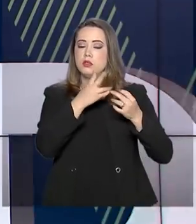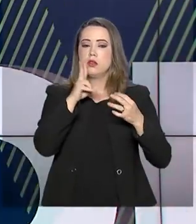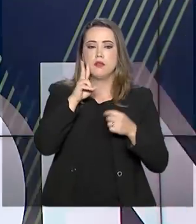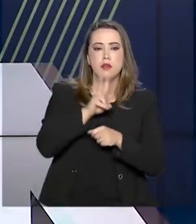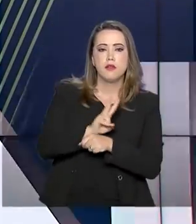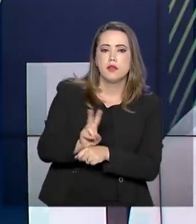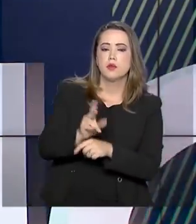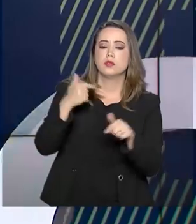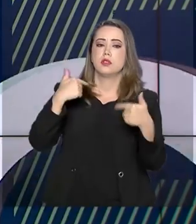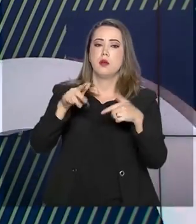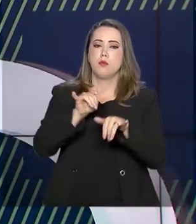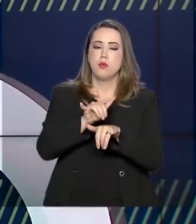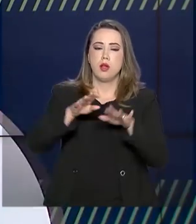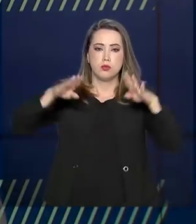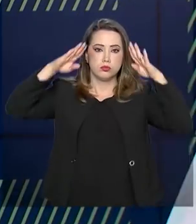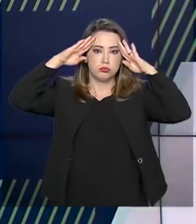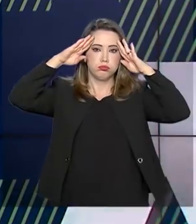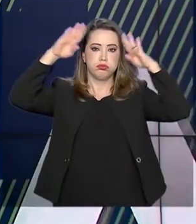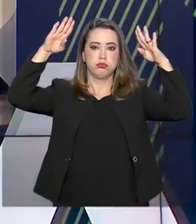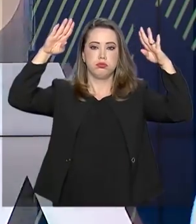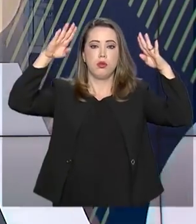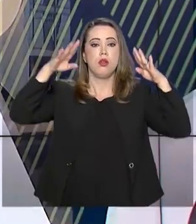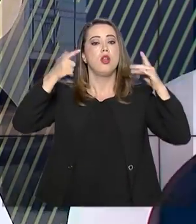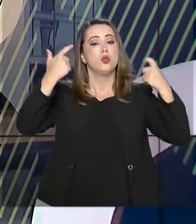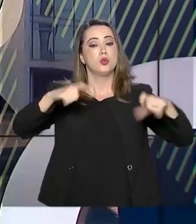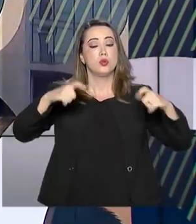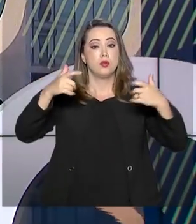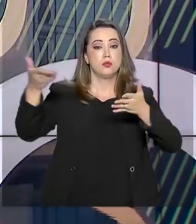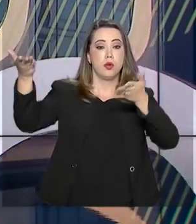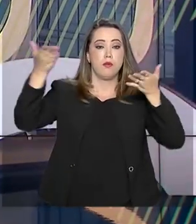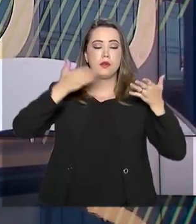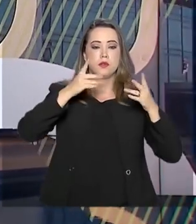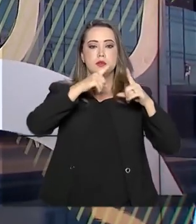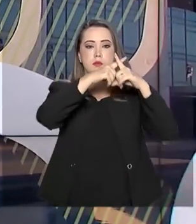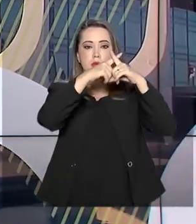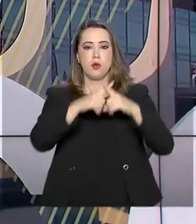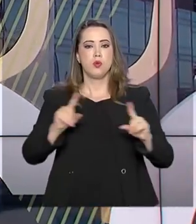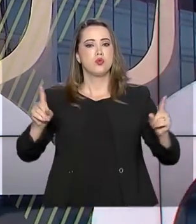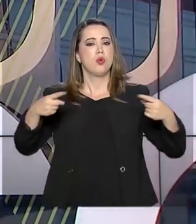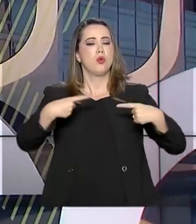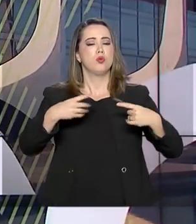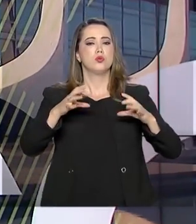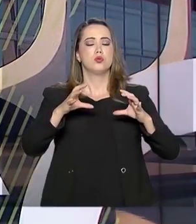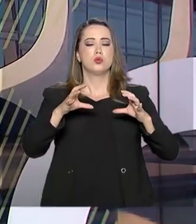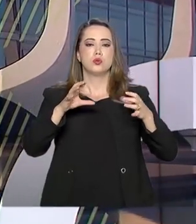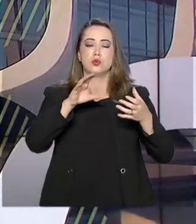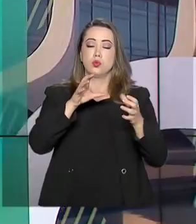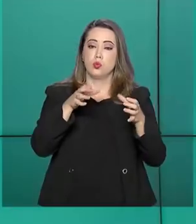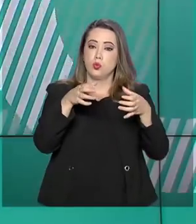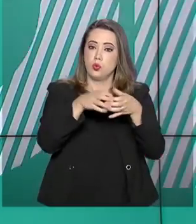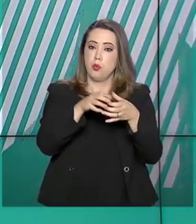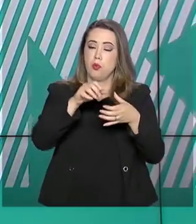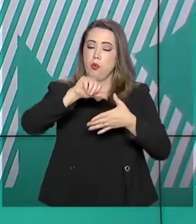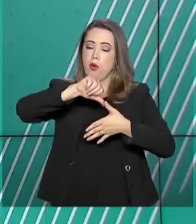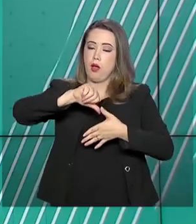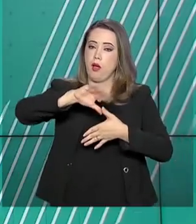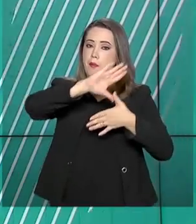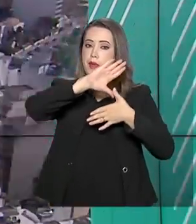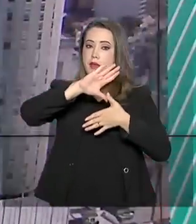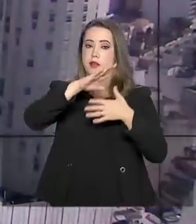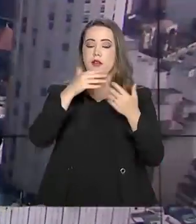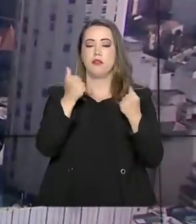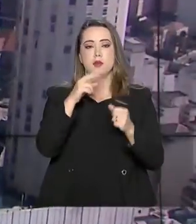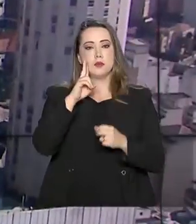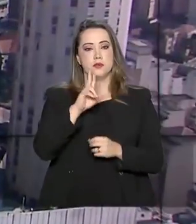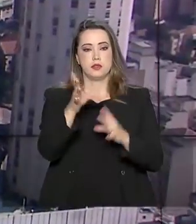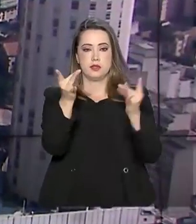monitorar as operações nos aeroportos das cidades que vão receber os Jogos da Copa América. A repórter Alessandra Lago foi lá